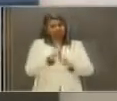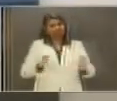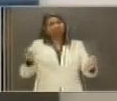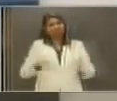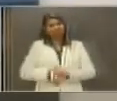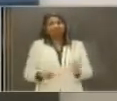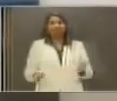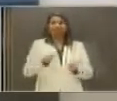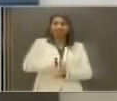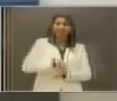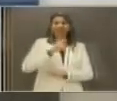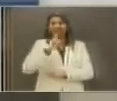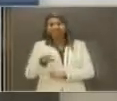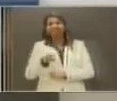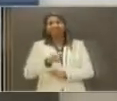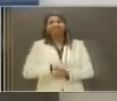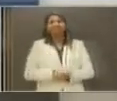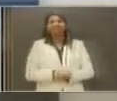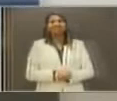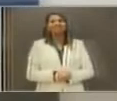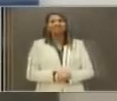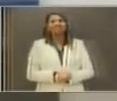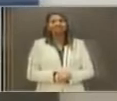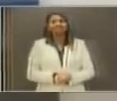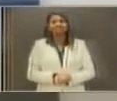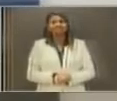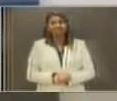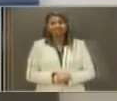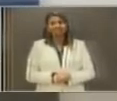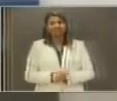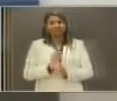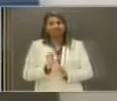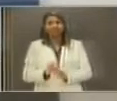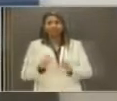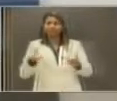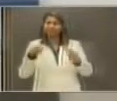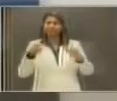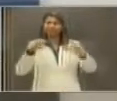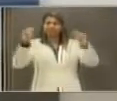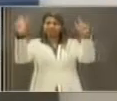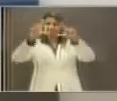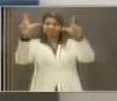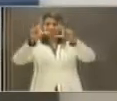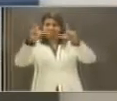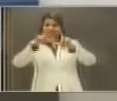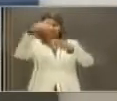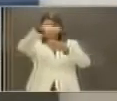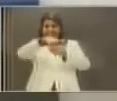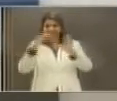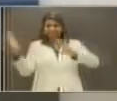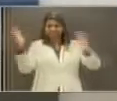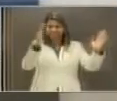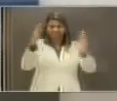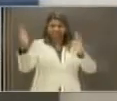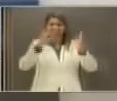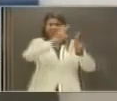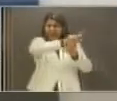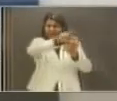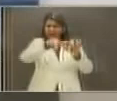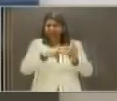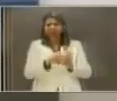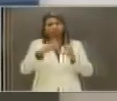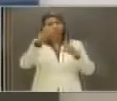pergunta e o outro responde. A minha pergunta é assim, eu tenho visto o guia eleitoral de vários candidatos, inclusive o de Maranhão, e